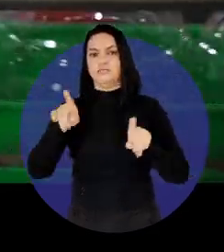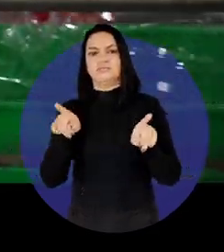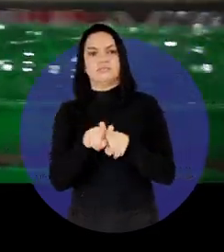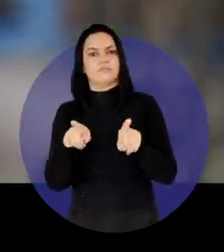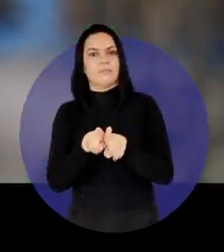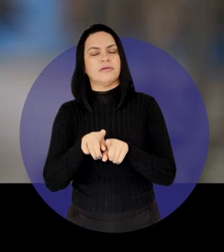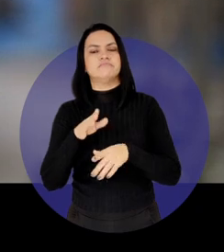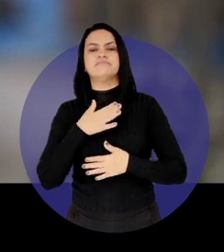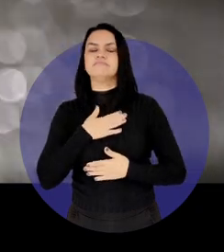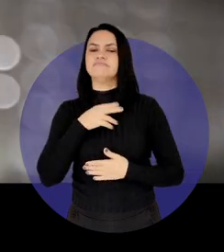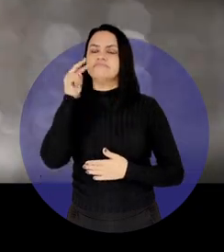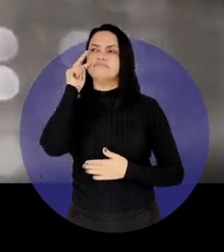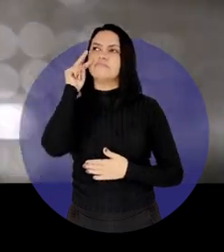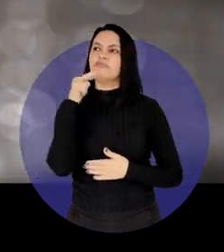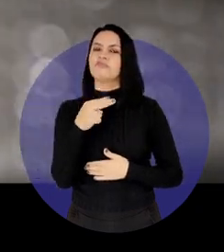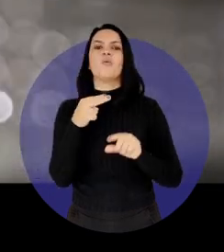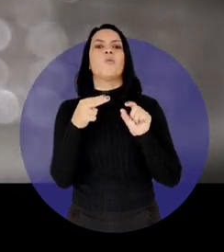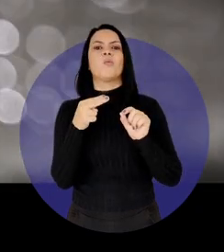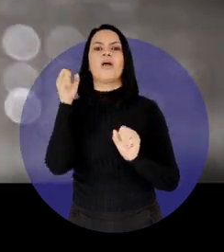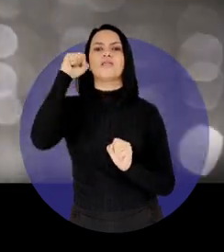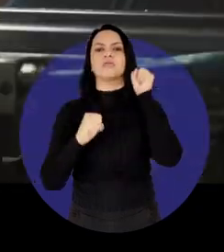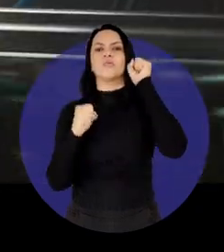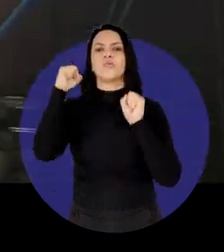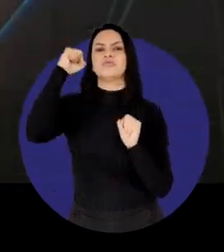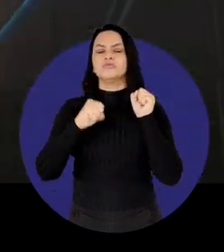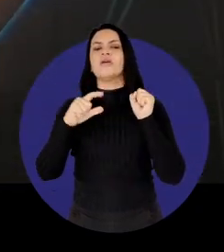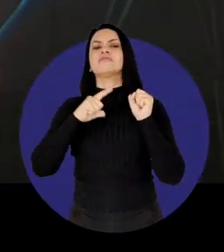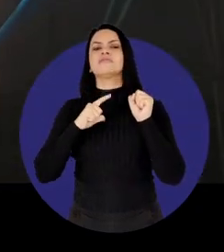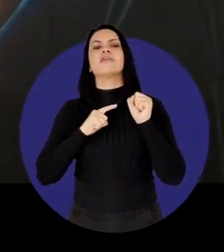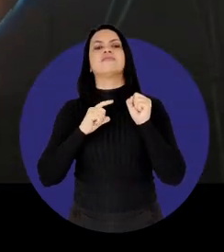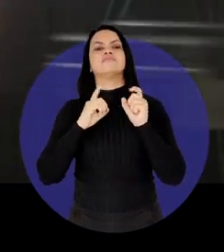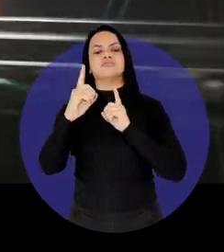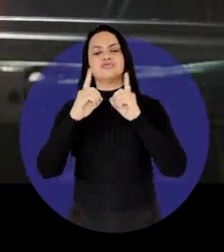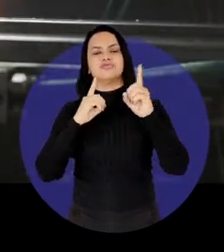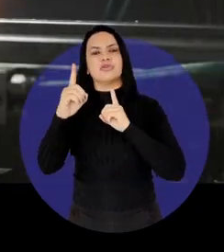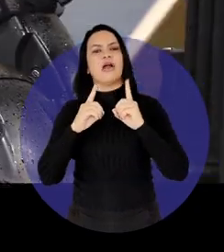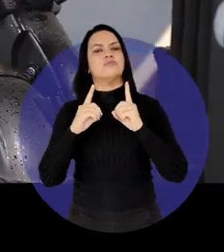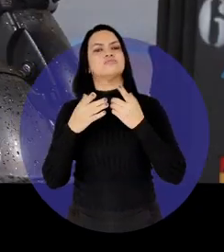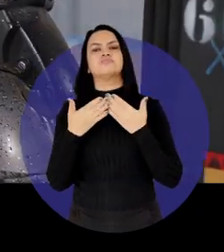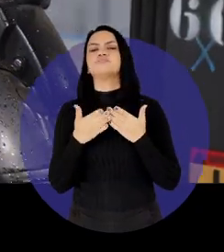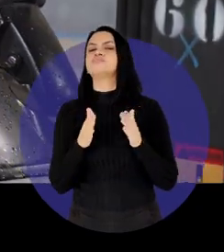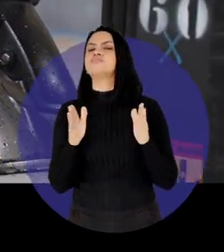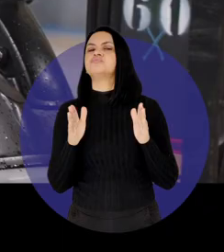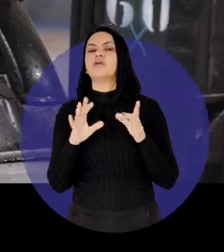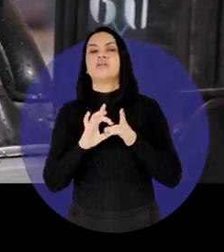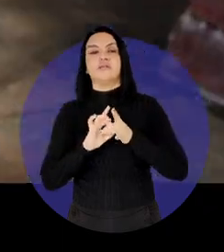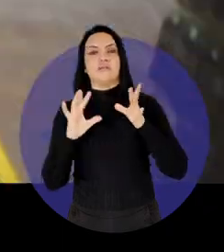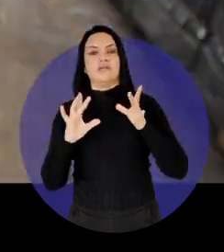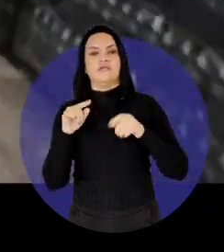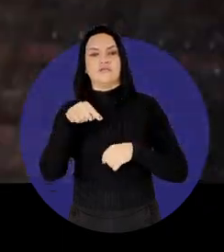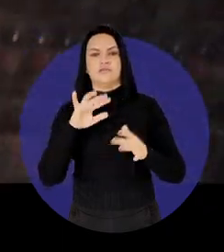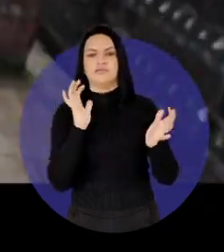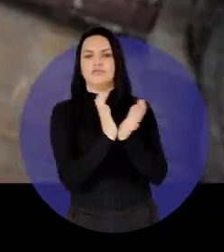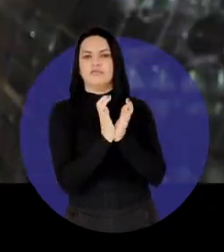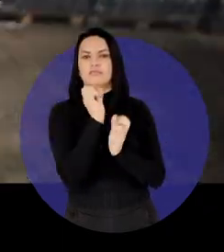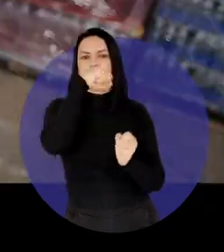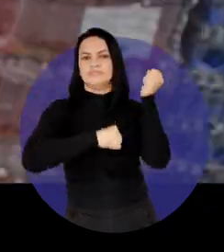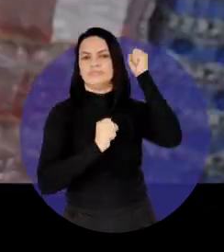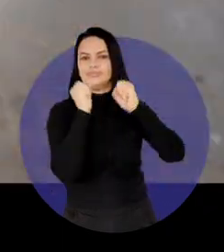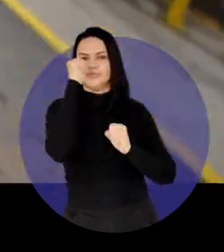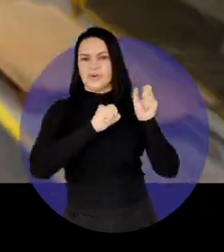também. E do ponto de vista da indústria, manteve um diálogo aberto com a classe